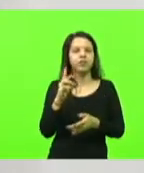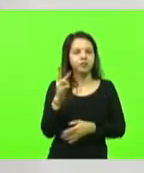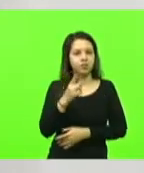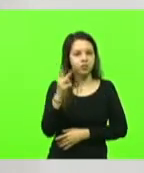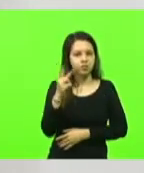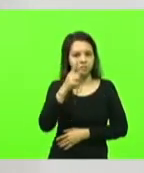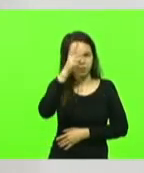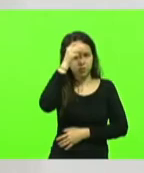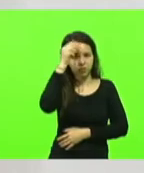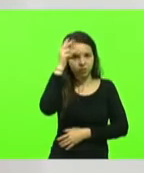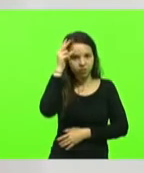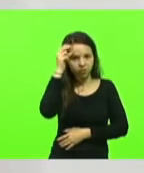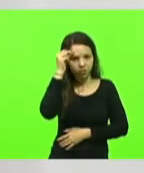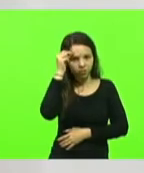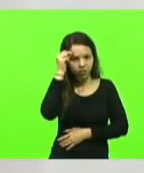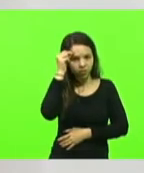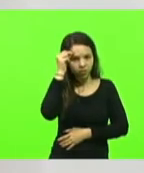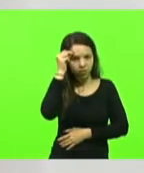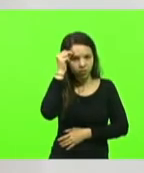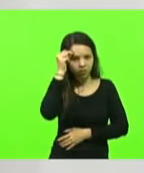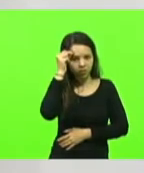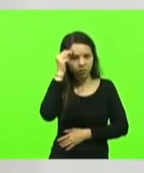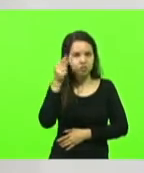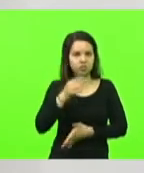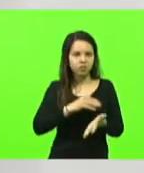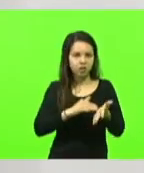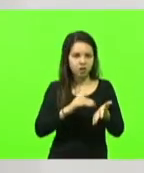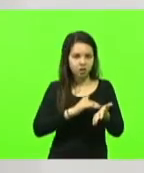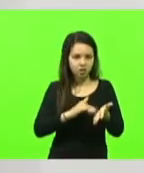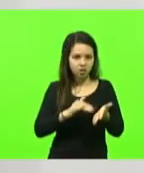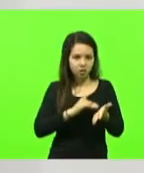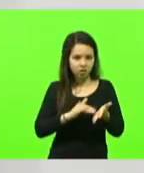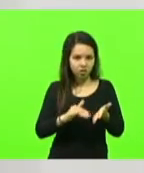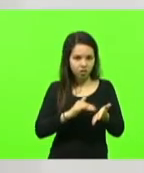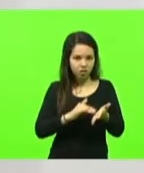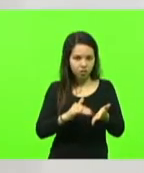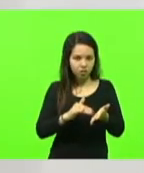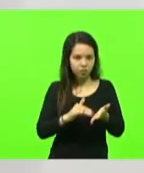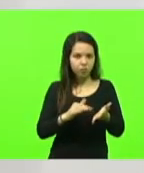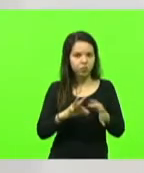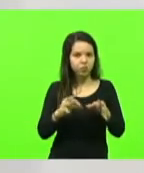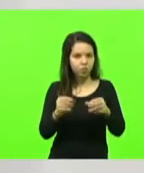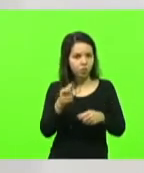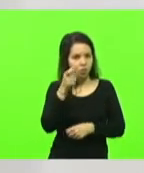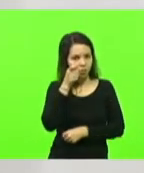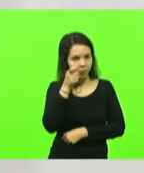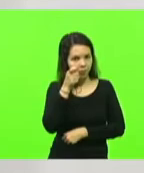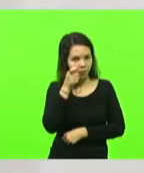nossa secretária, Nilce da Assistência, enfim, todos os que estão aqui acompanhando.